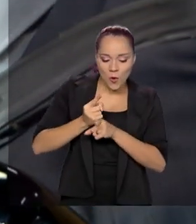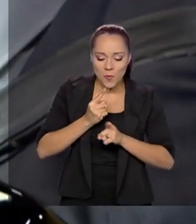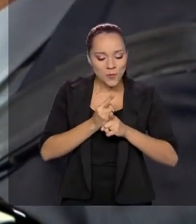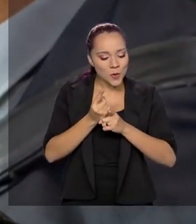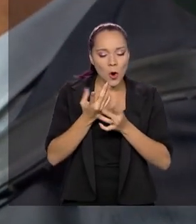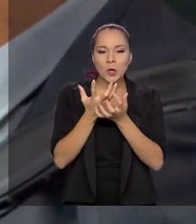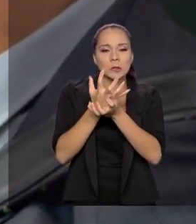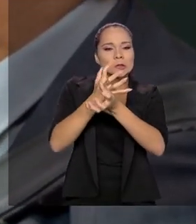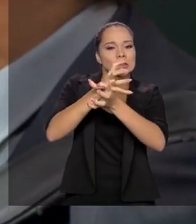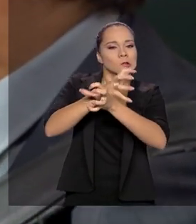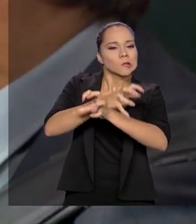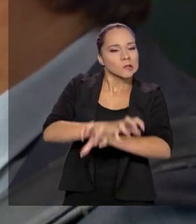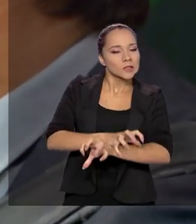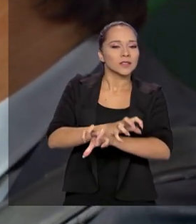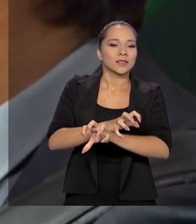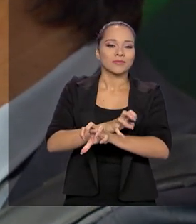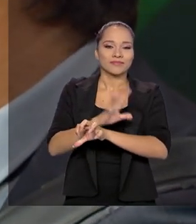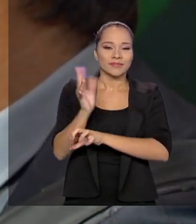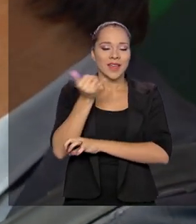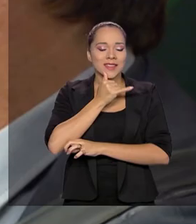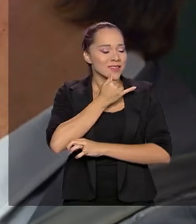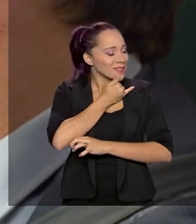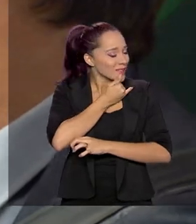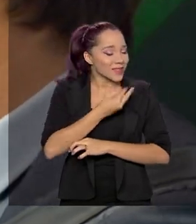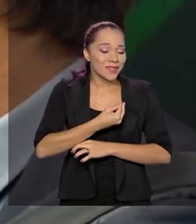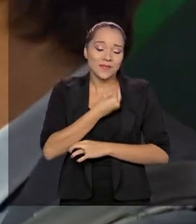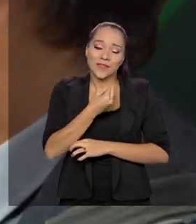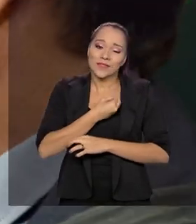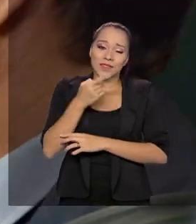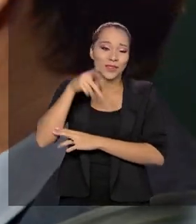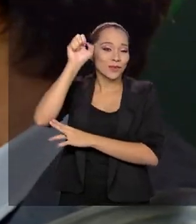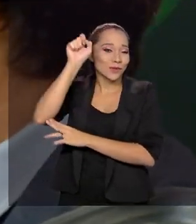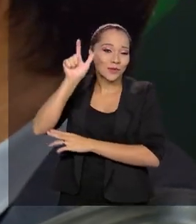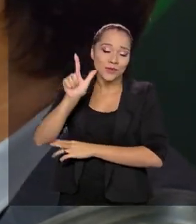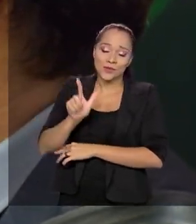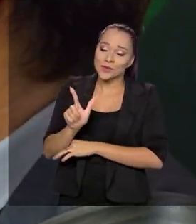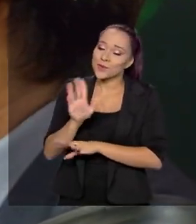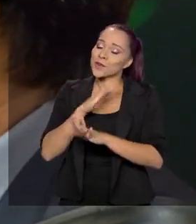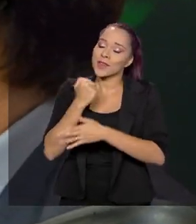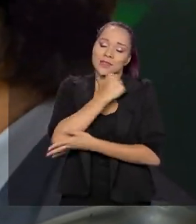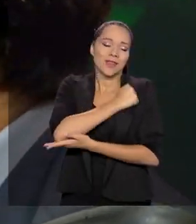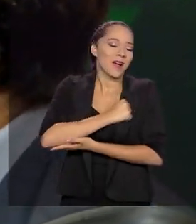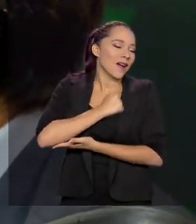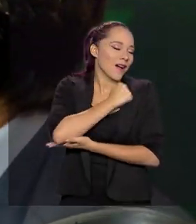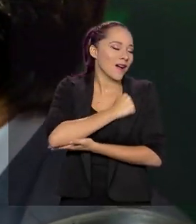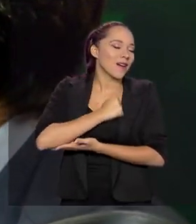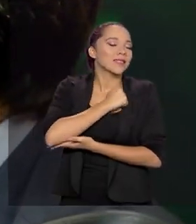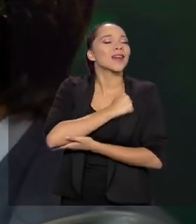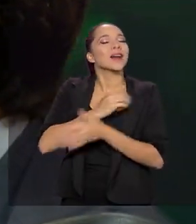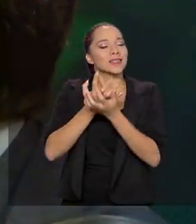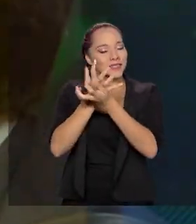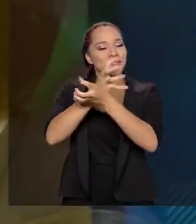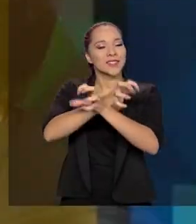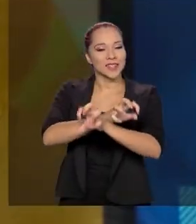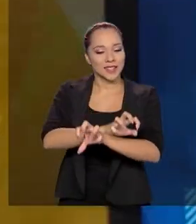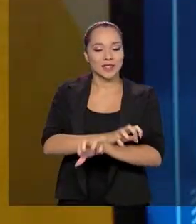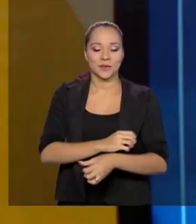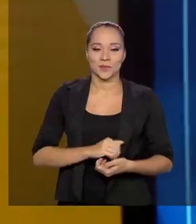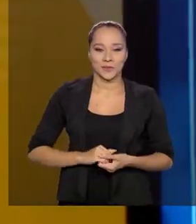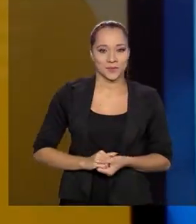mandacarum, da tristeza ter que viver no sul e morrer de saudades do sertão.